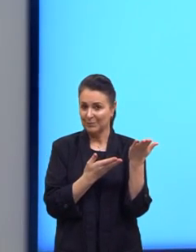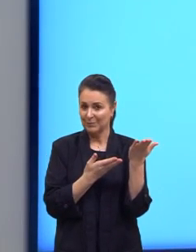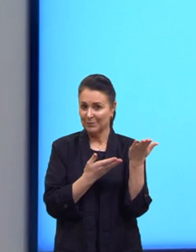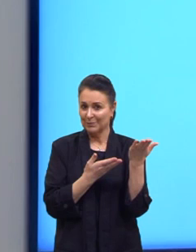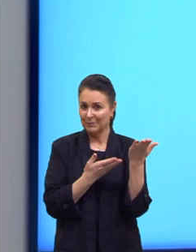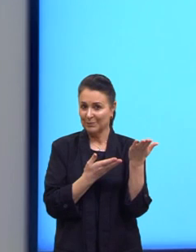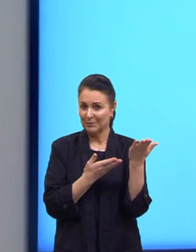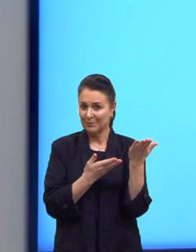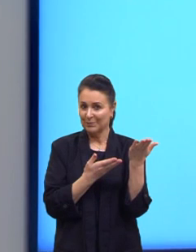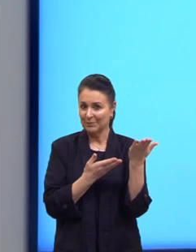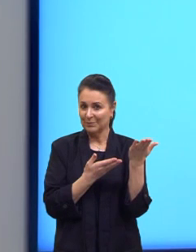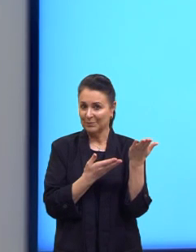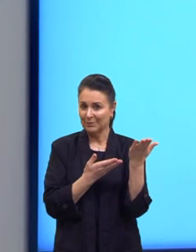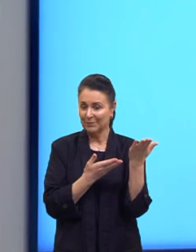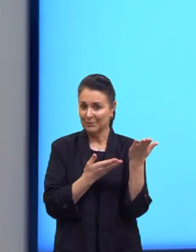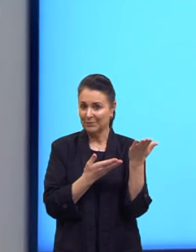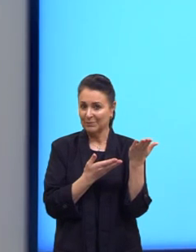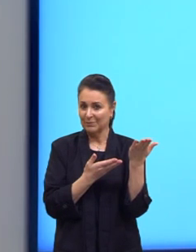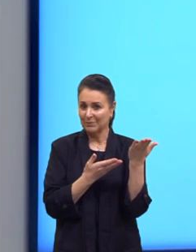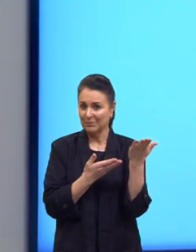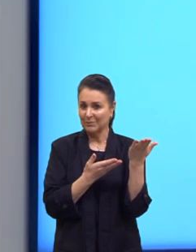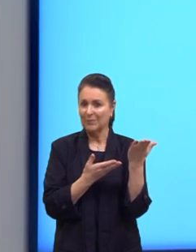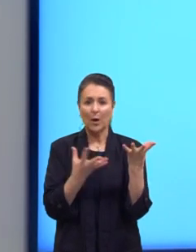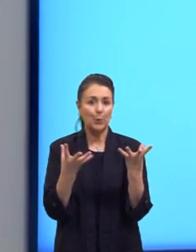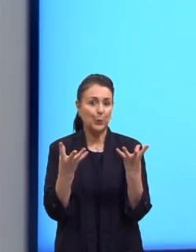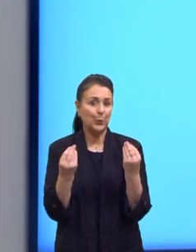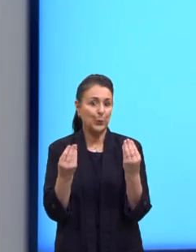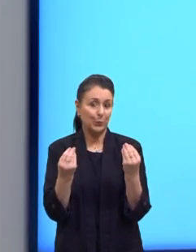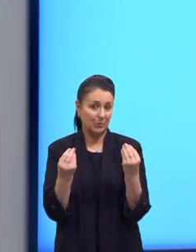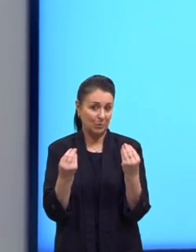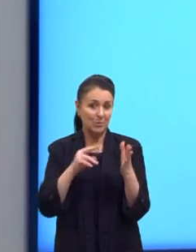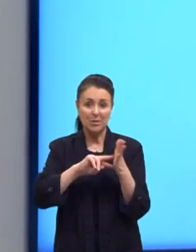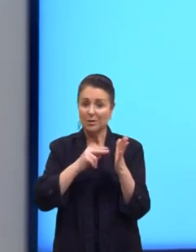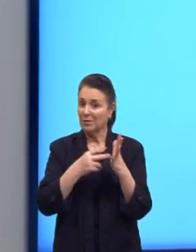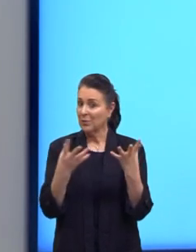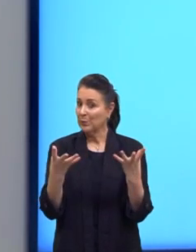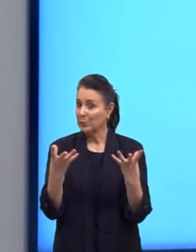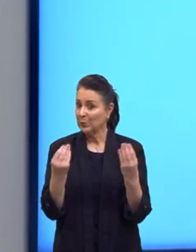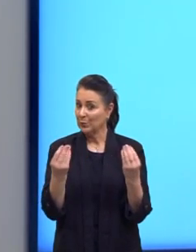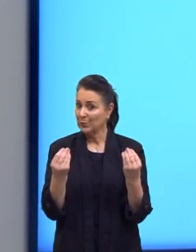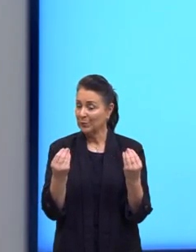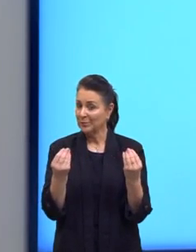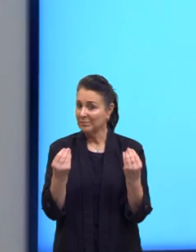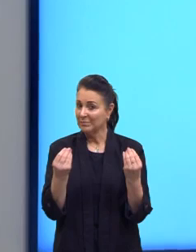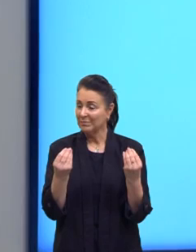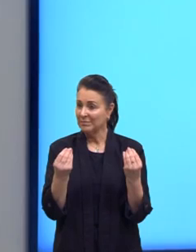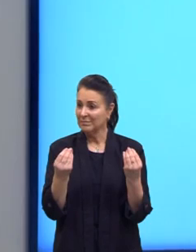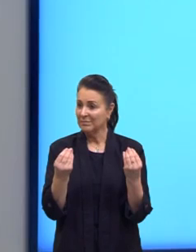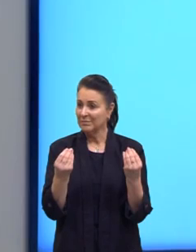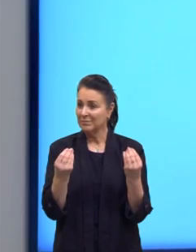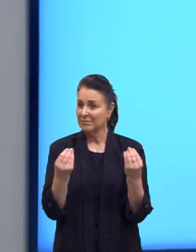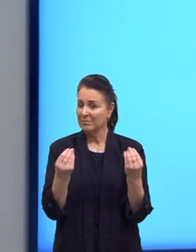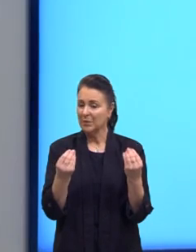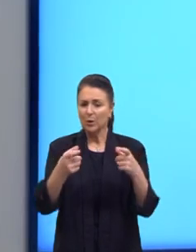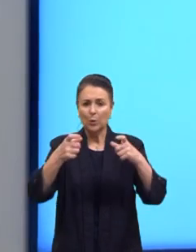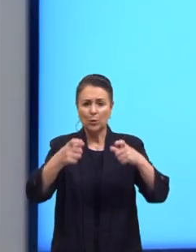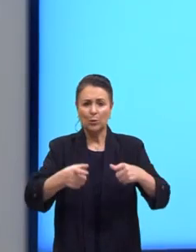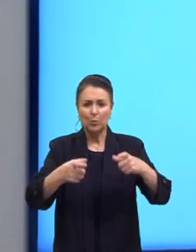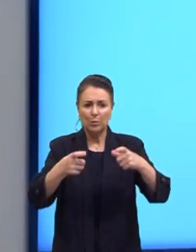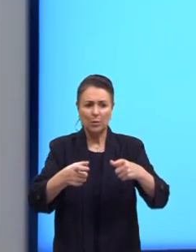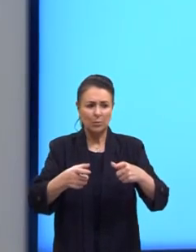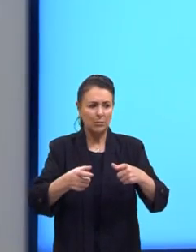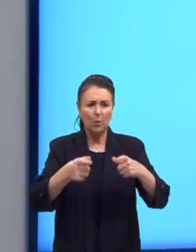Really, extremely, too, que é muito, que não é só o também, é o muito também. E de lugar, que indica